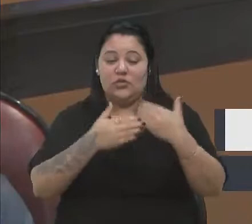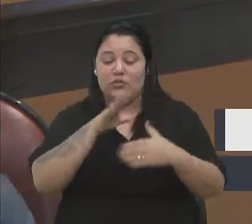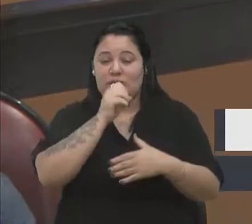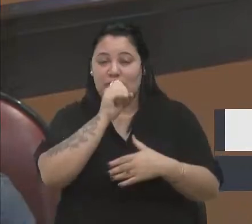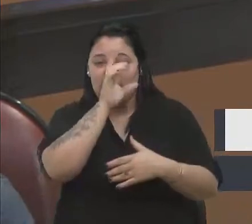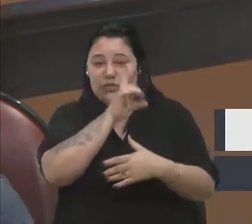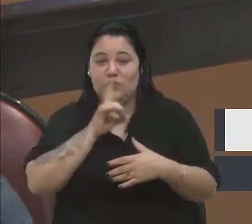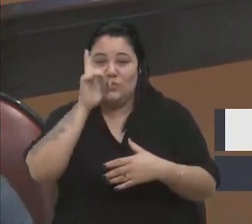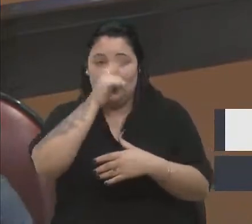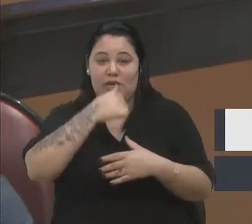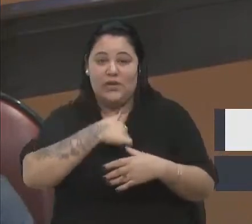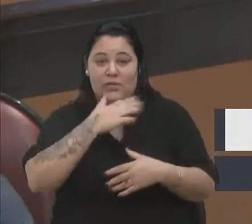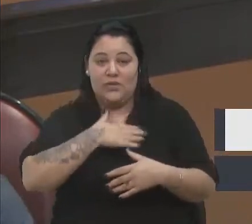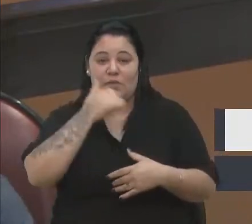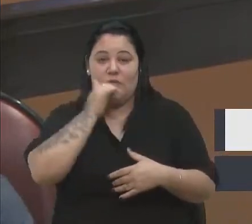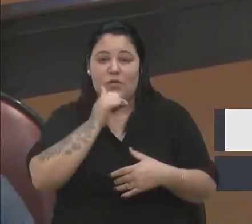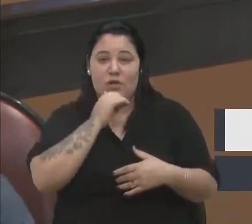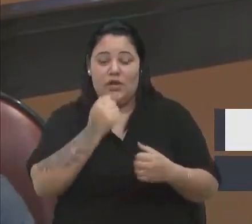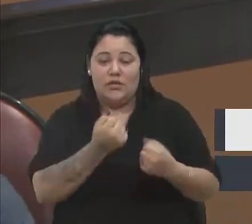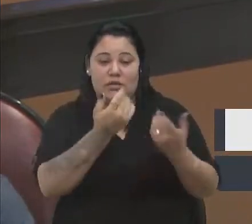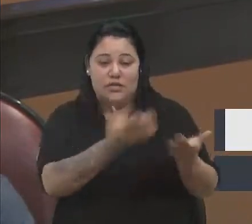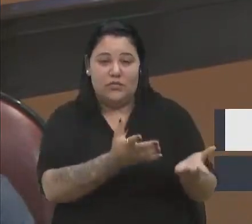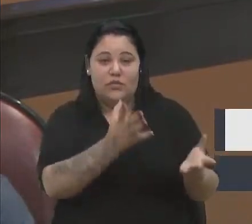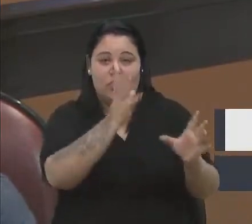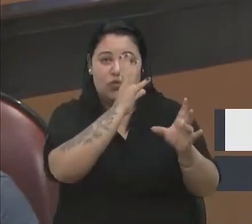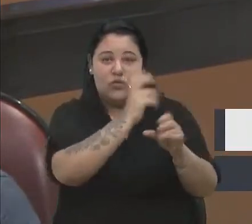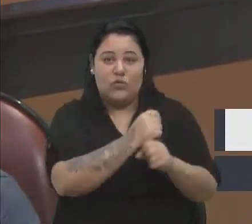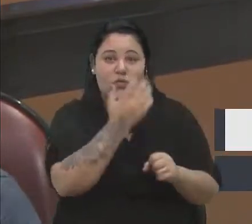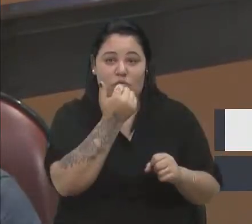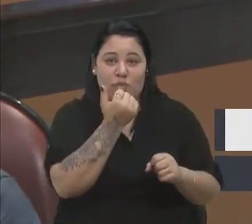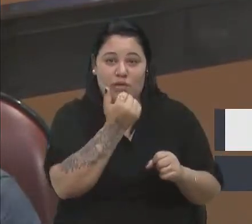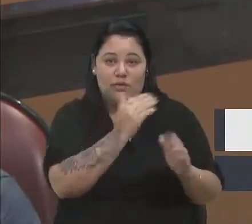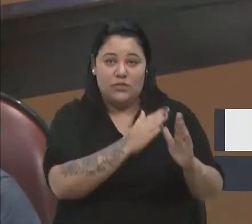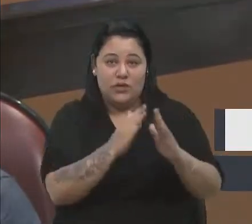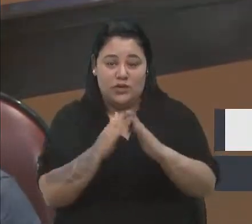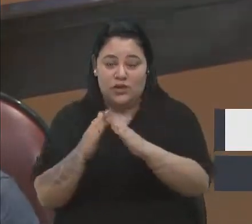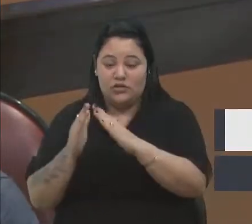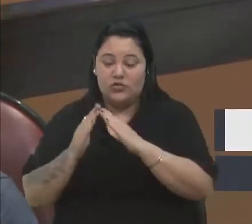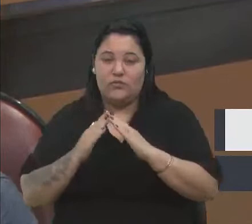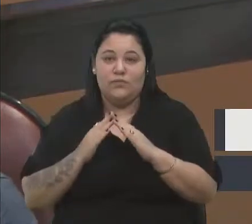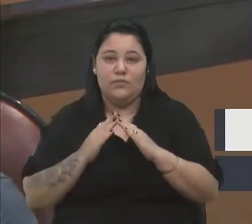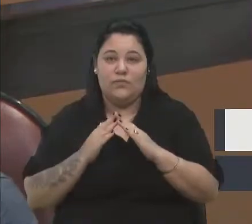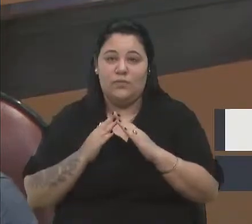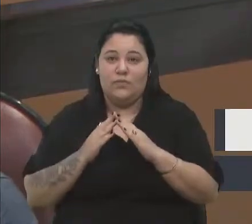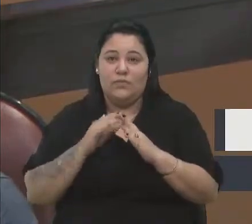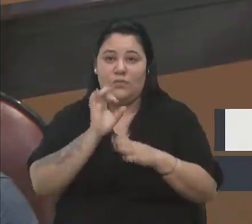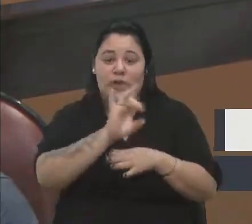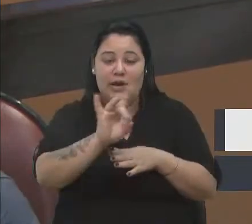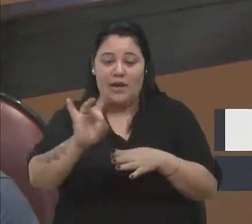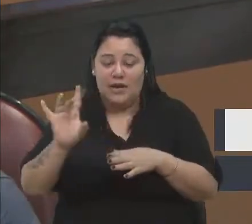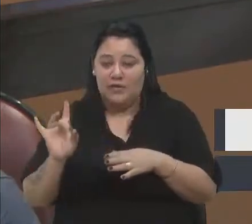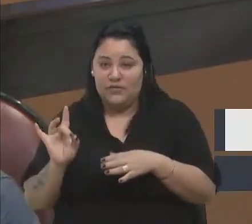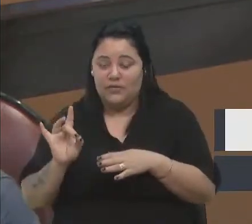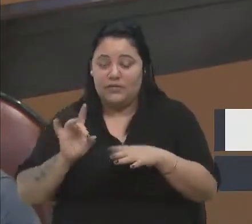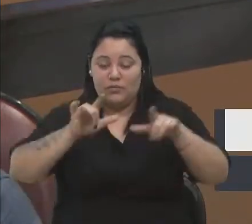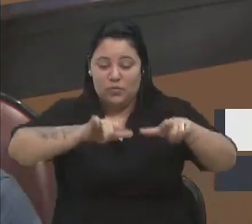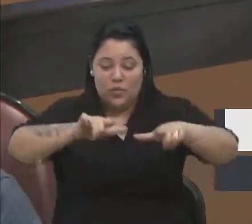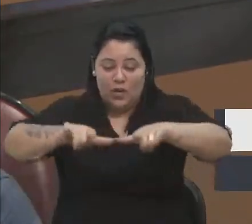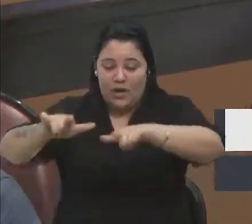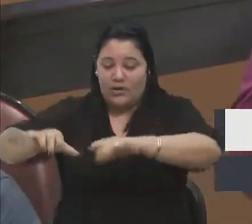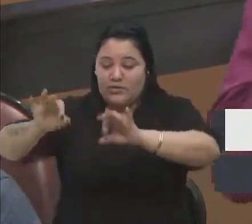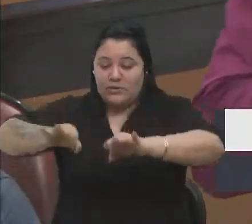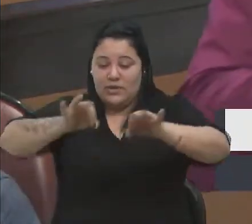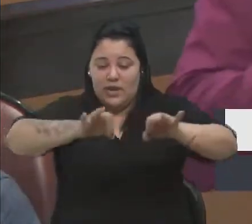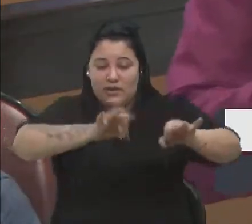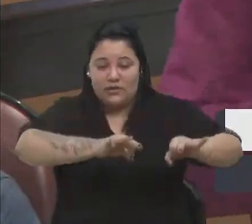eu e minha mulher levamos comida para os cachorros dos vizinhos. Então cada coisa no seu lugar, cada um tem que